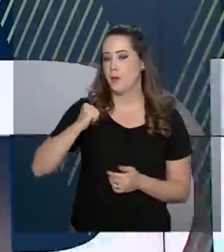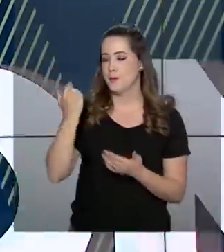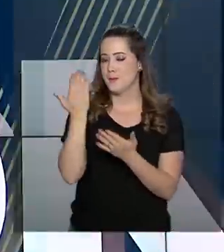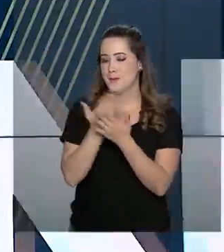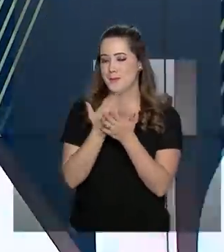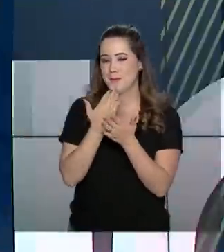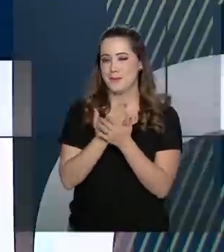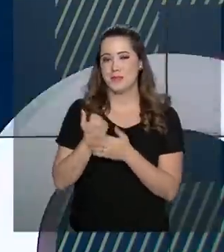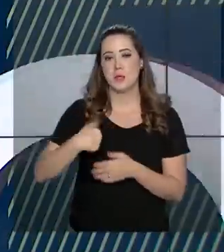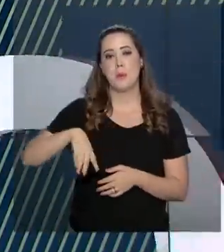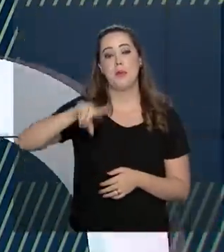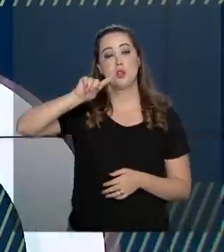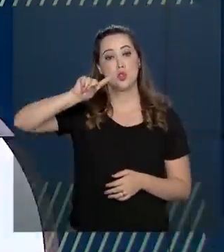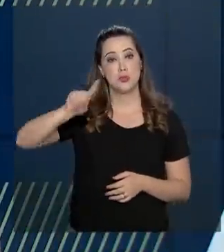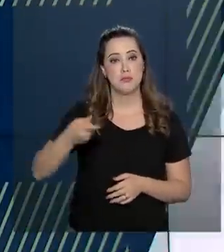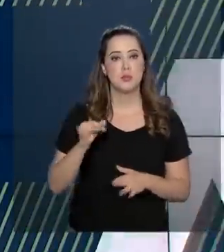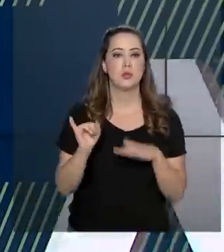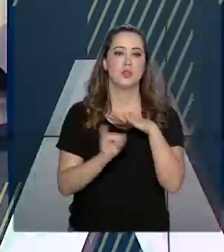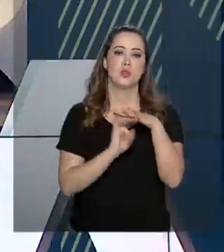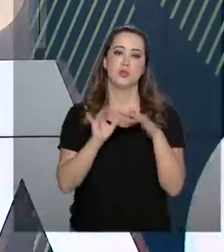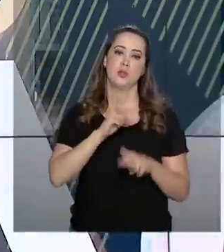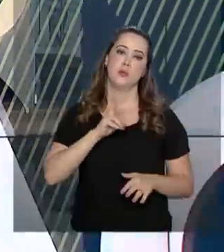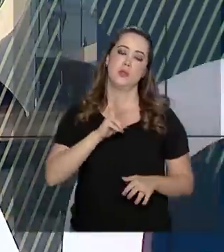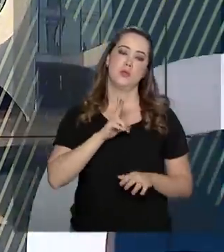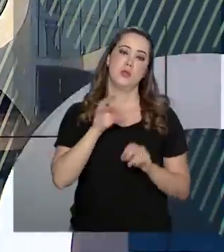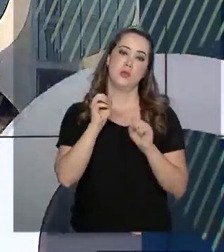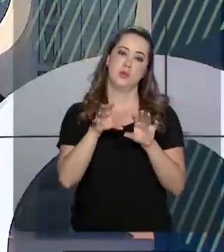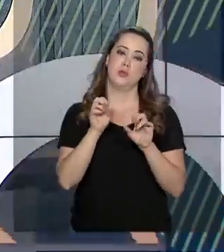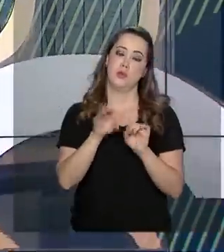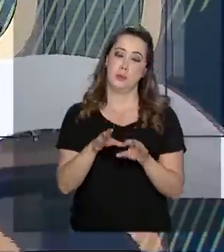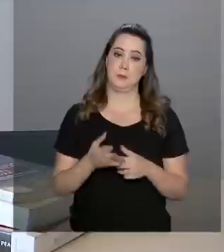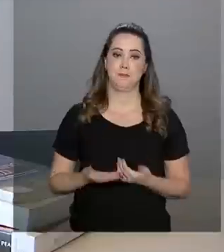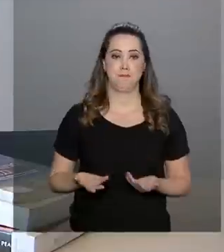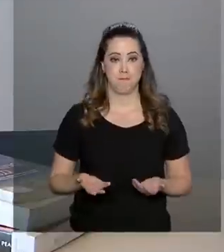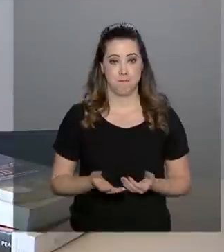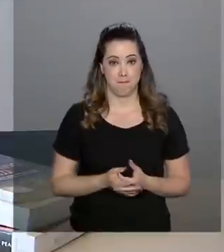em mais de mil instituições particulares de ensino superior.